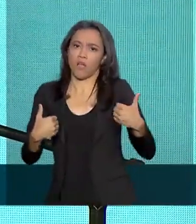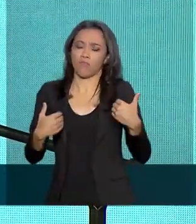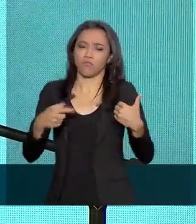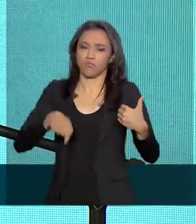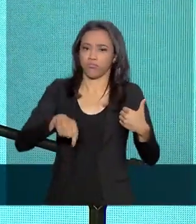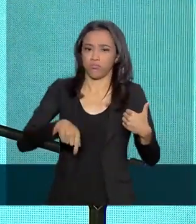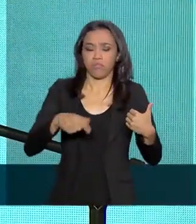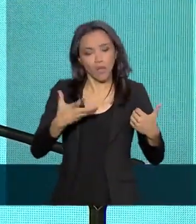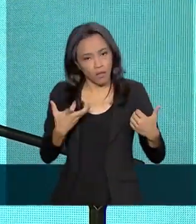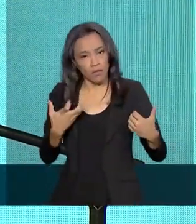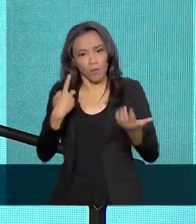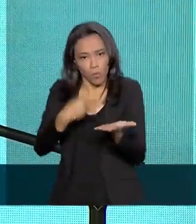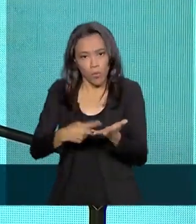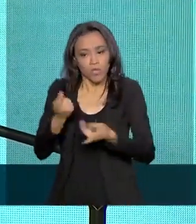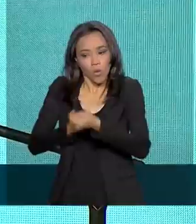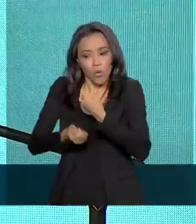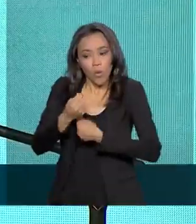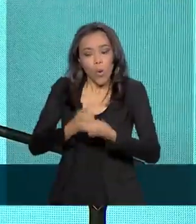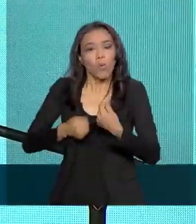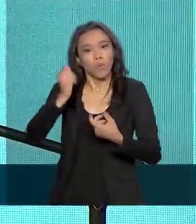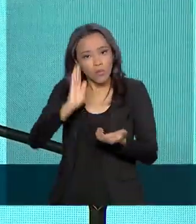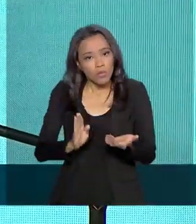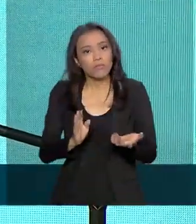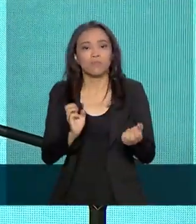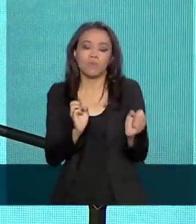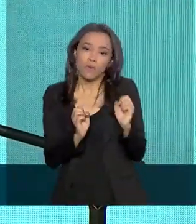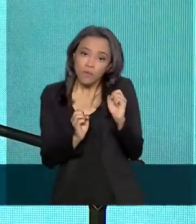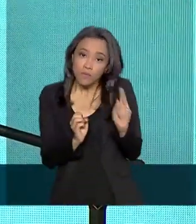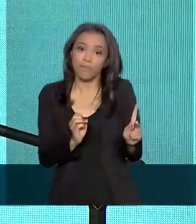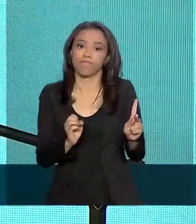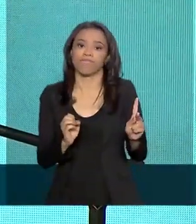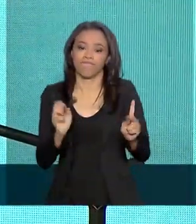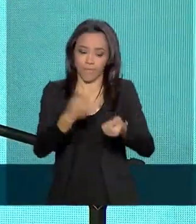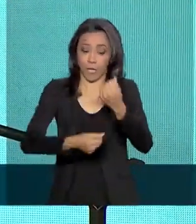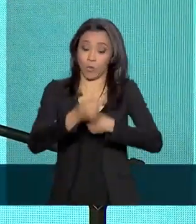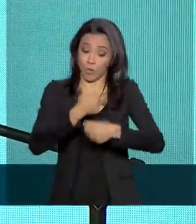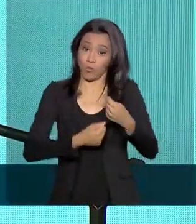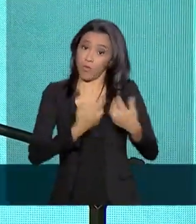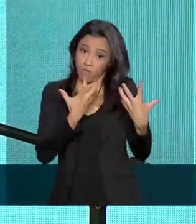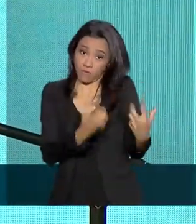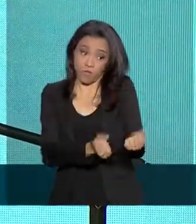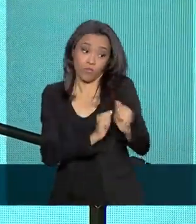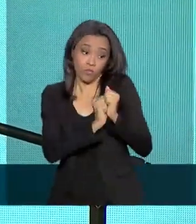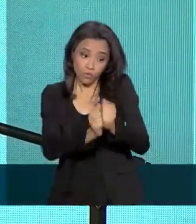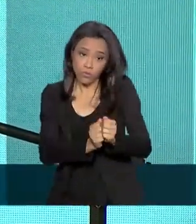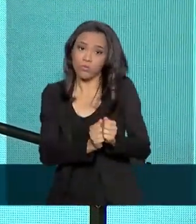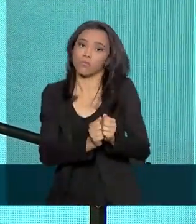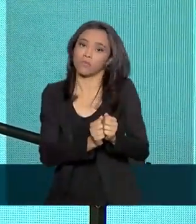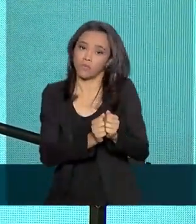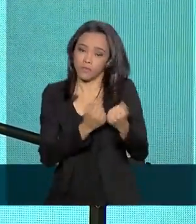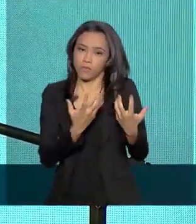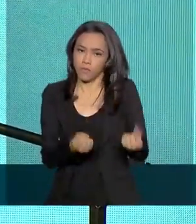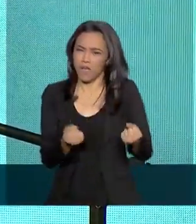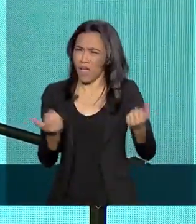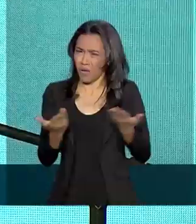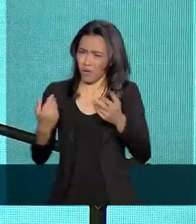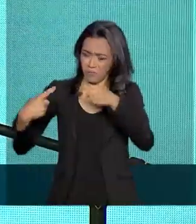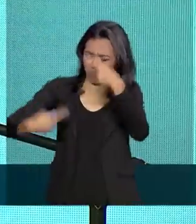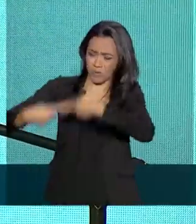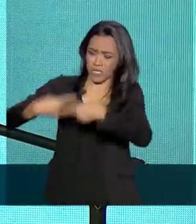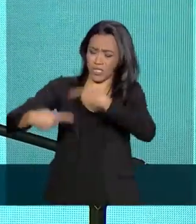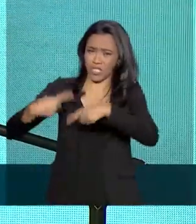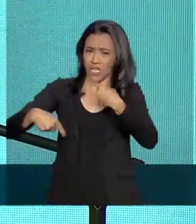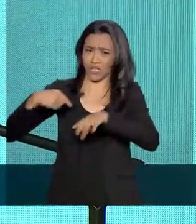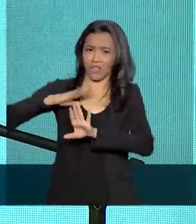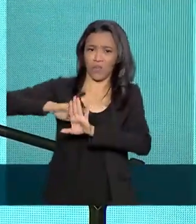questão econômica. Tudo bem, economia, podemos caminhar juntos. Agora, a questão política, jamais. Mas,